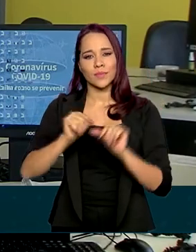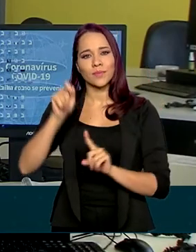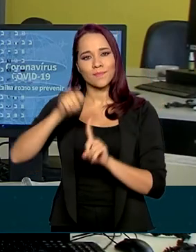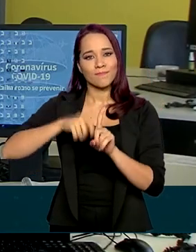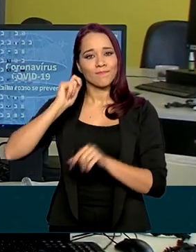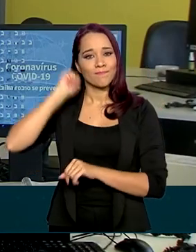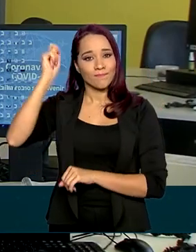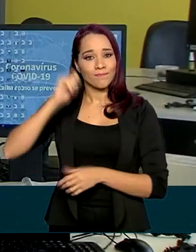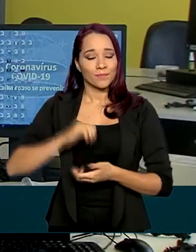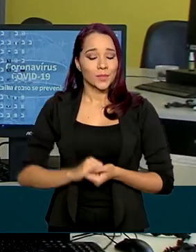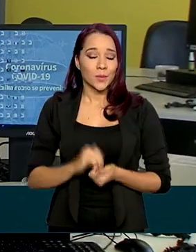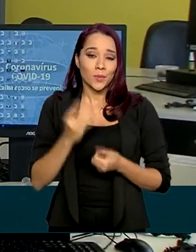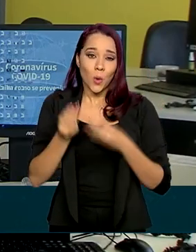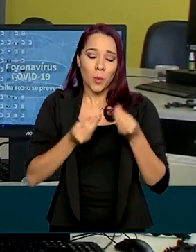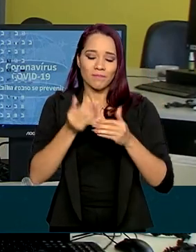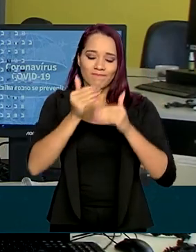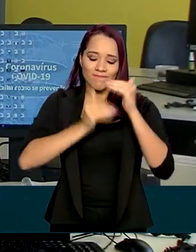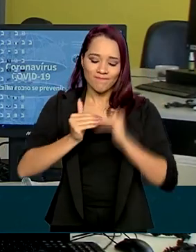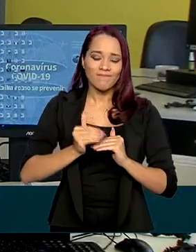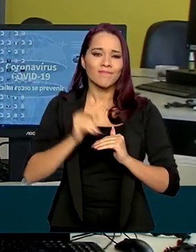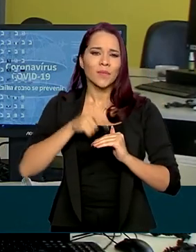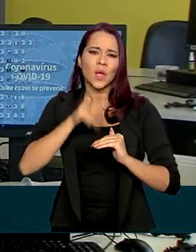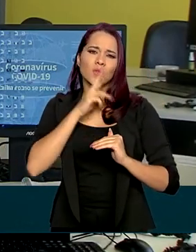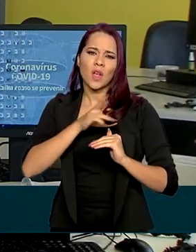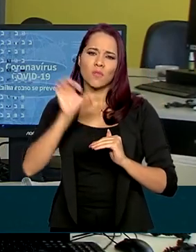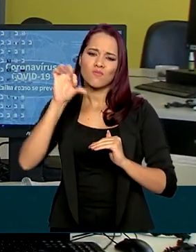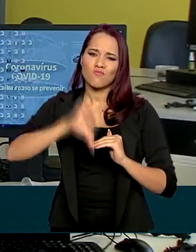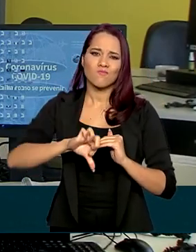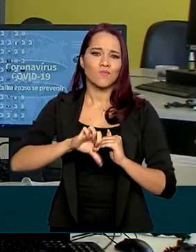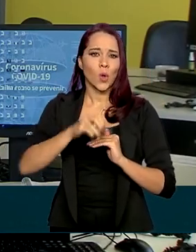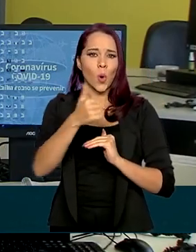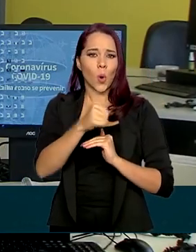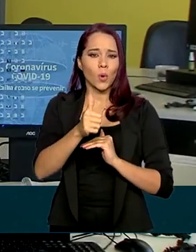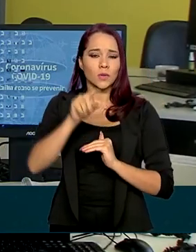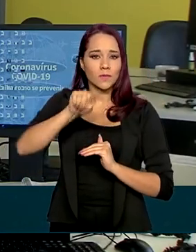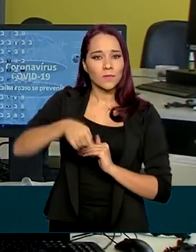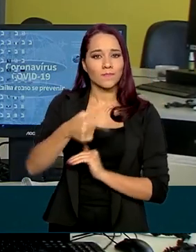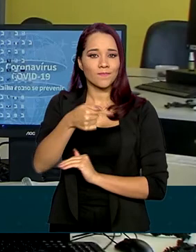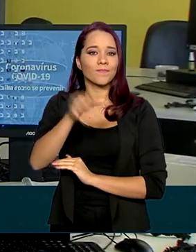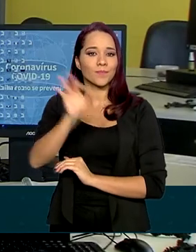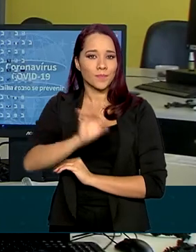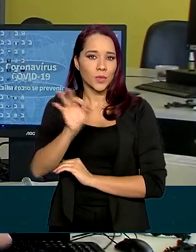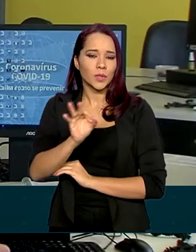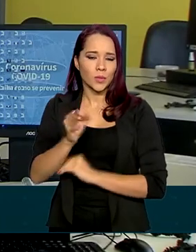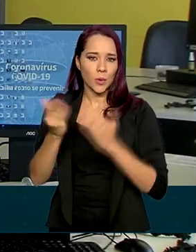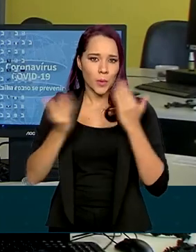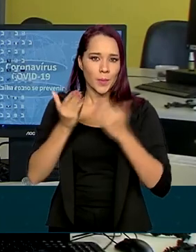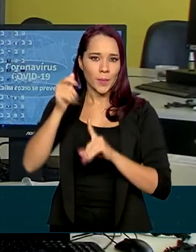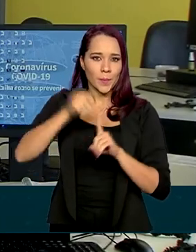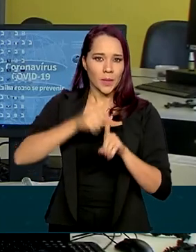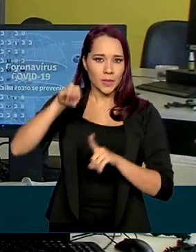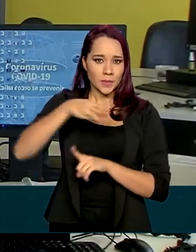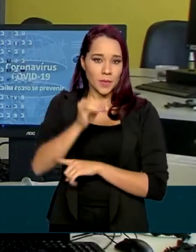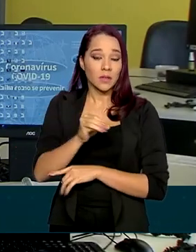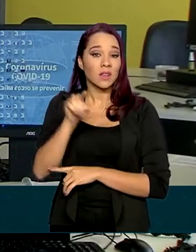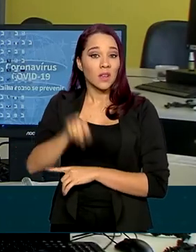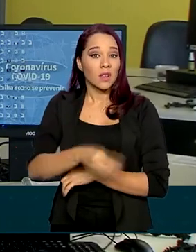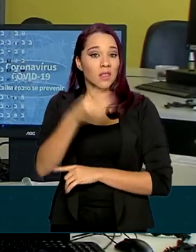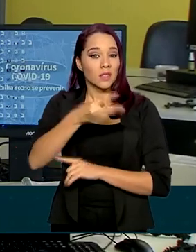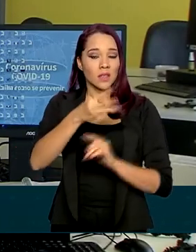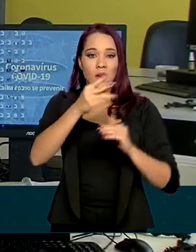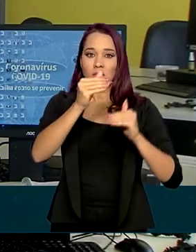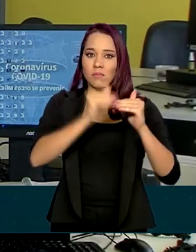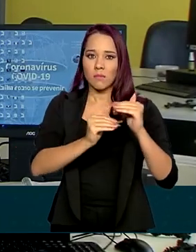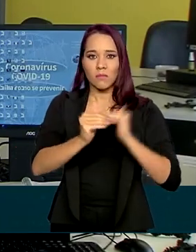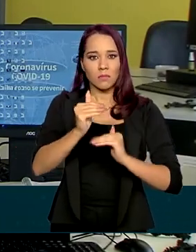Com esse recuo, o setor apresentou um resultado negativo de 11,7% em relação a março. Esta foi a terceira queda